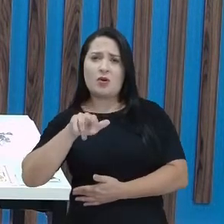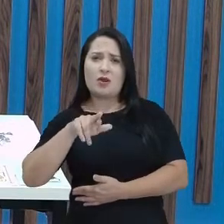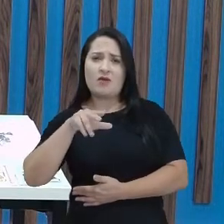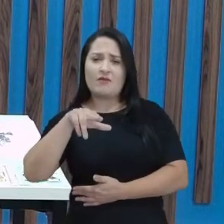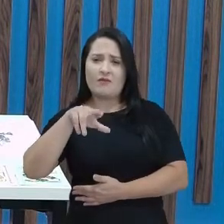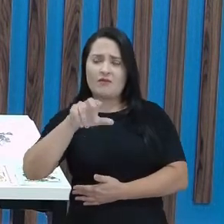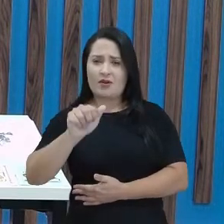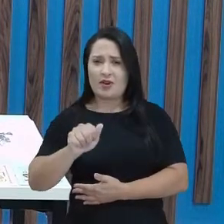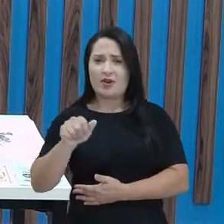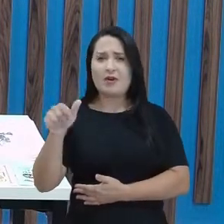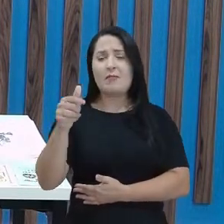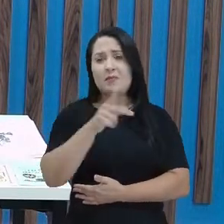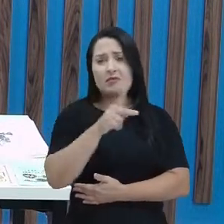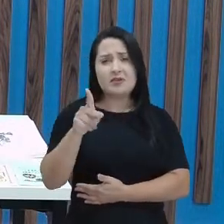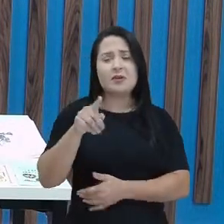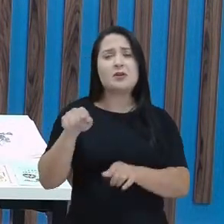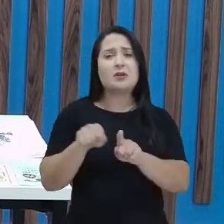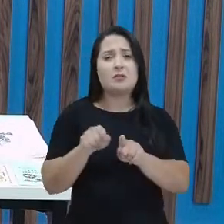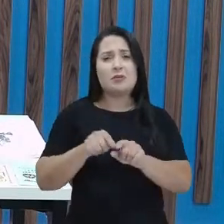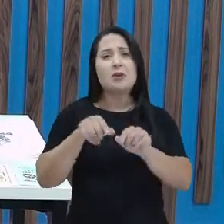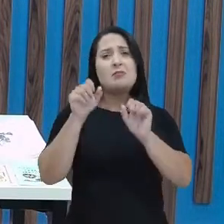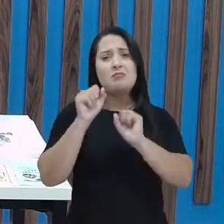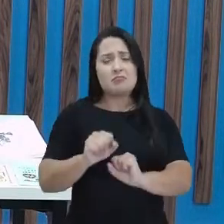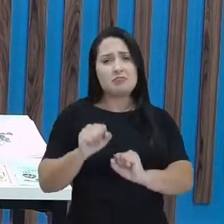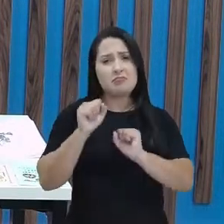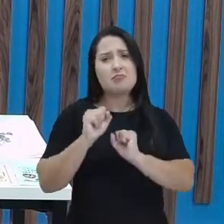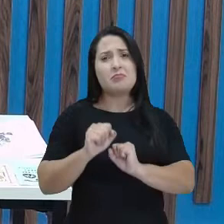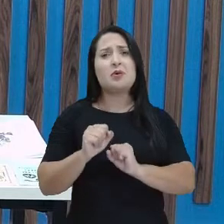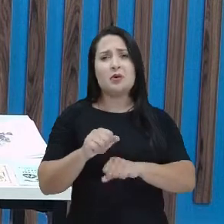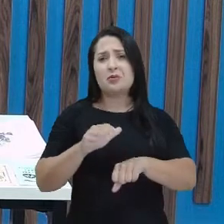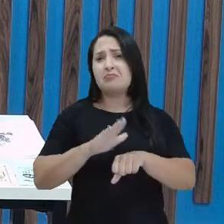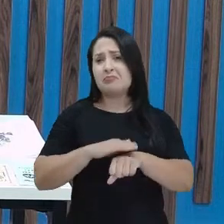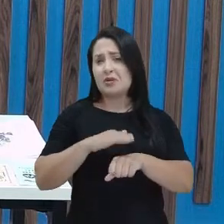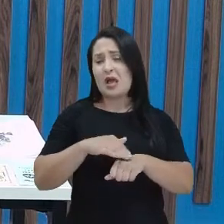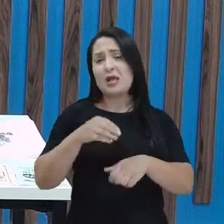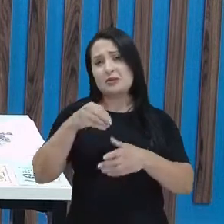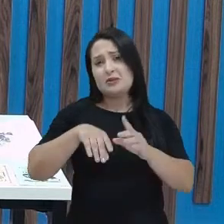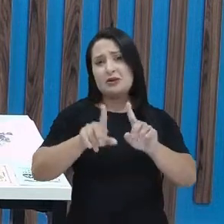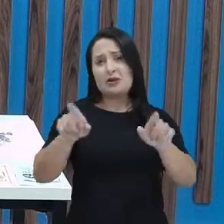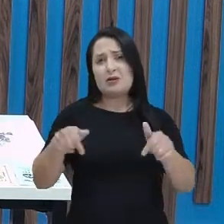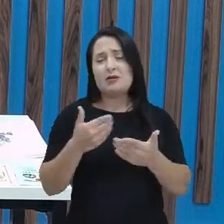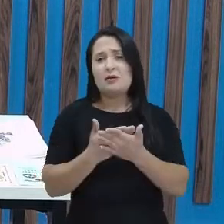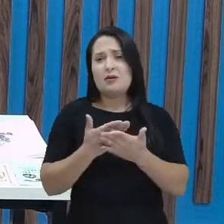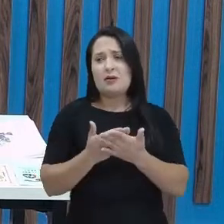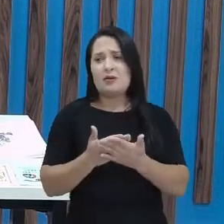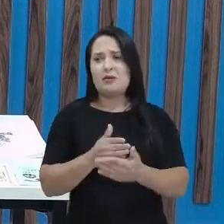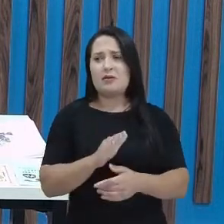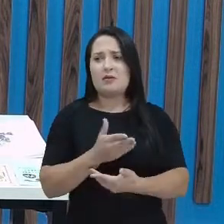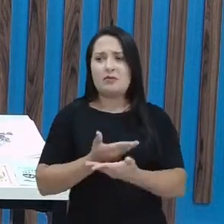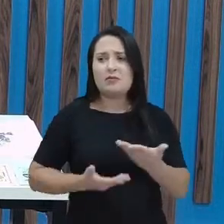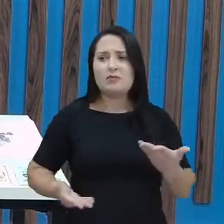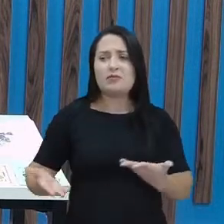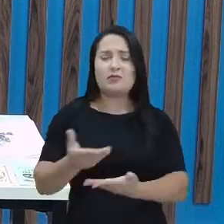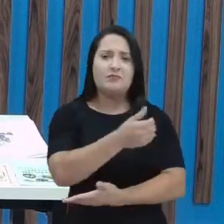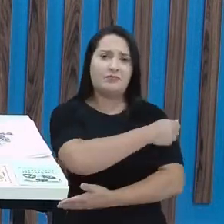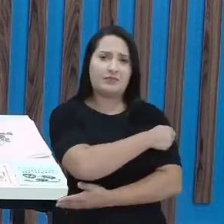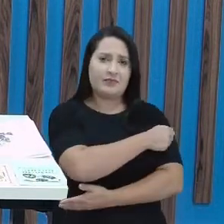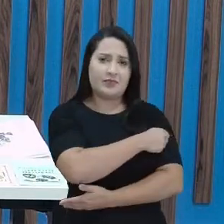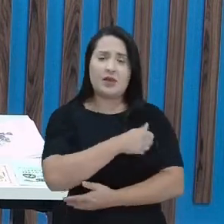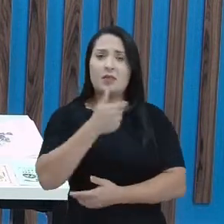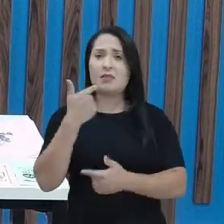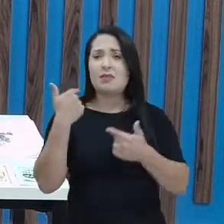seus alunos. Quando estiver trabalhando, esse tema não é cordel. Olha só, o que foi que eu fiz?